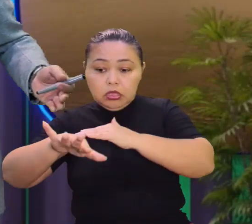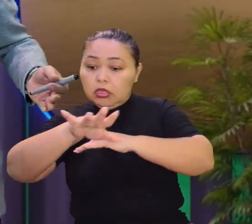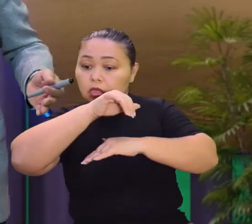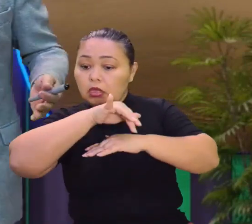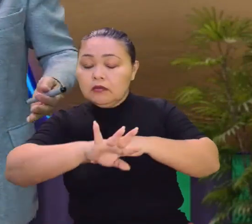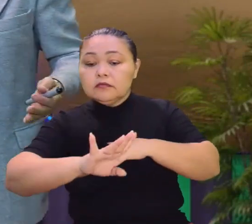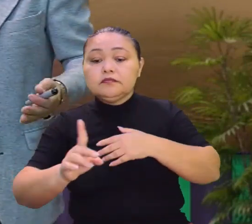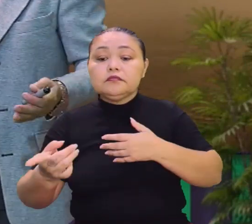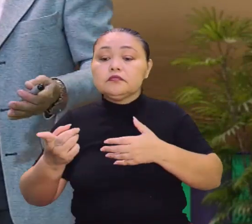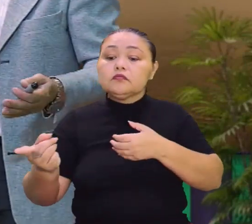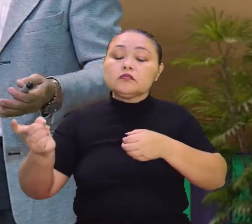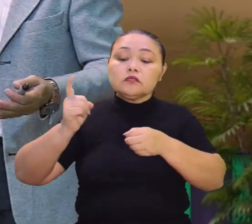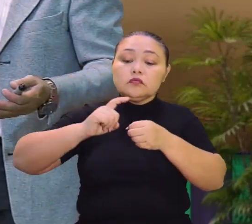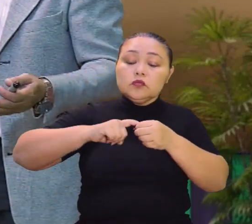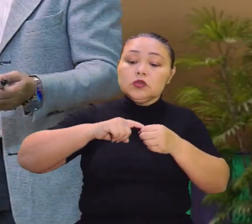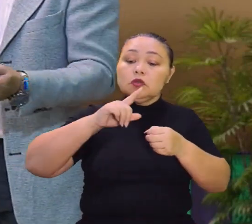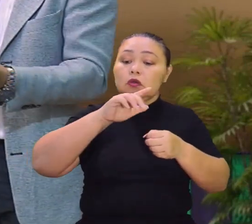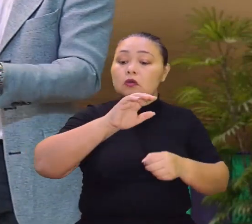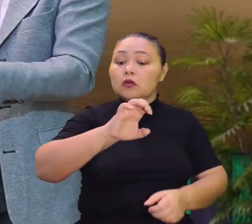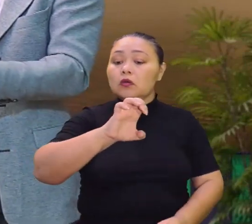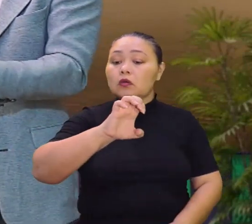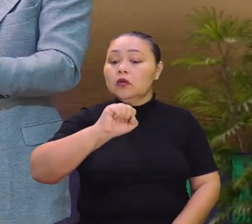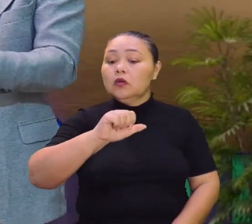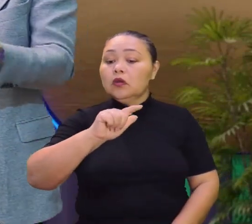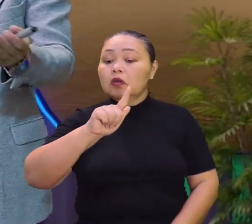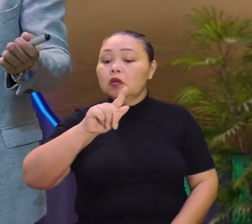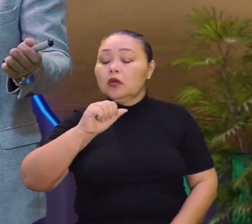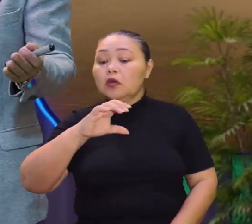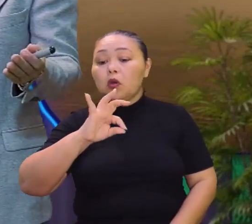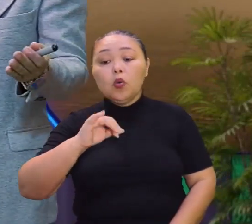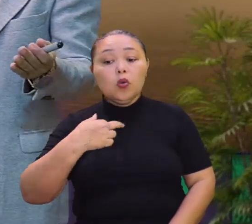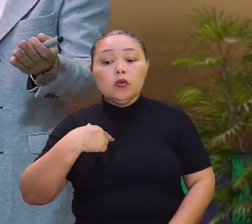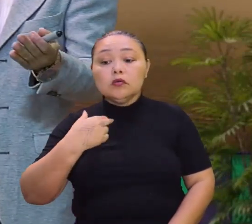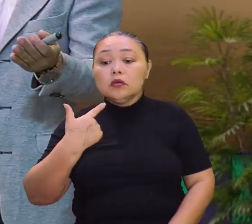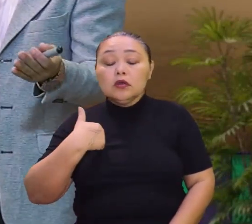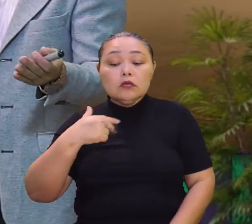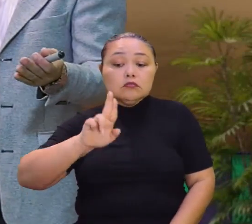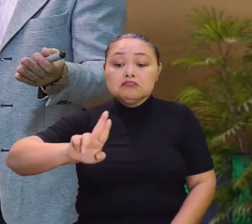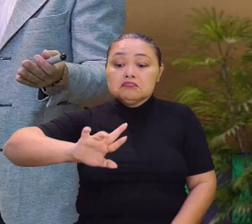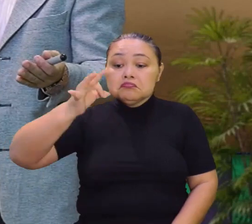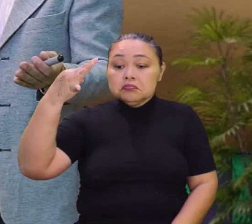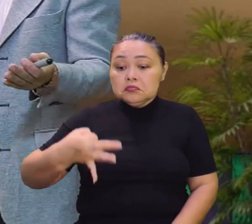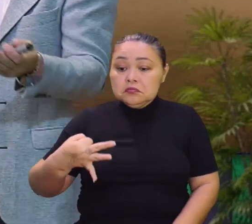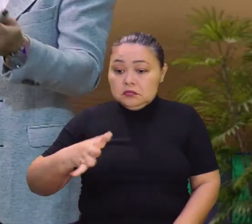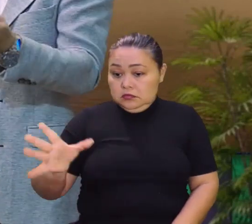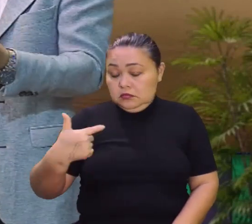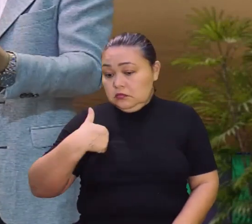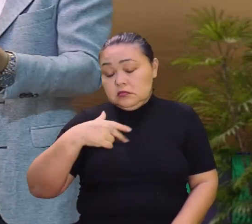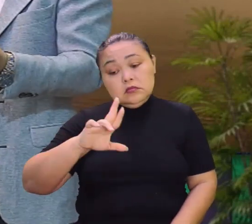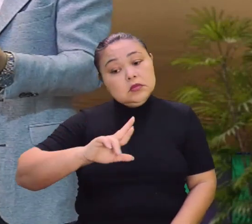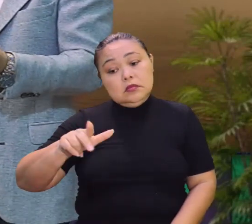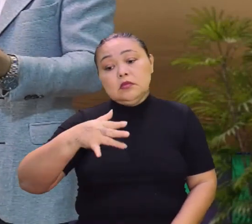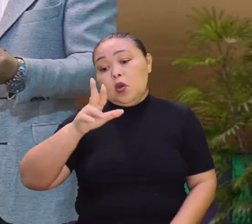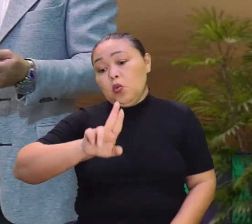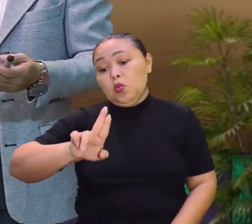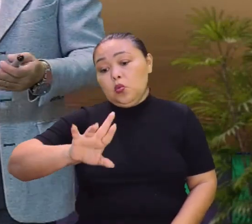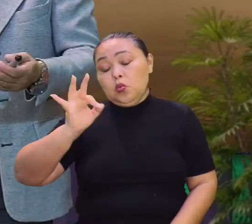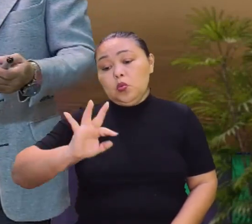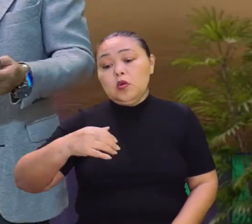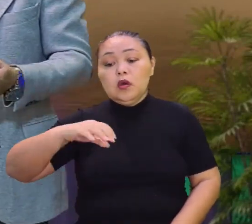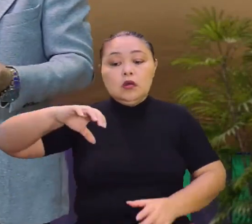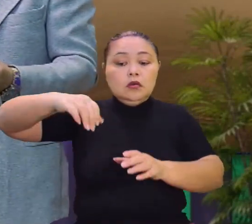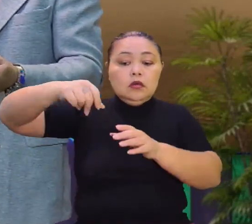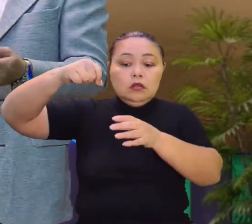para o esgoto que não foi consumido de uma forma adequada. Exato. Não foi utilizada. Uma